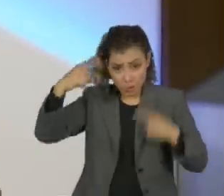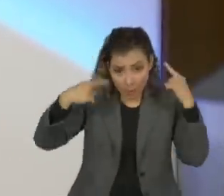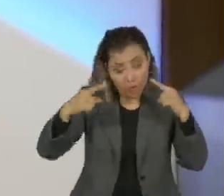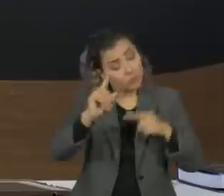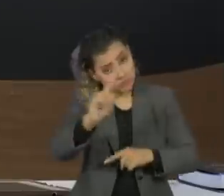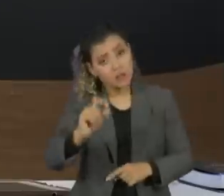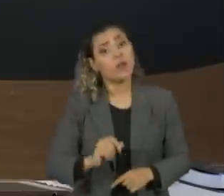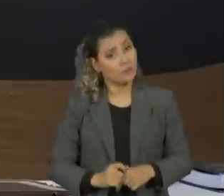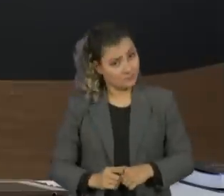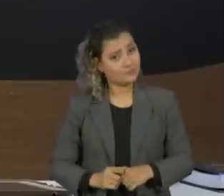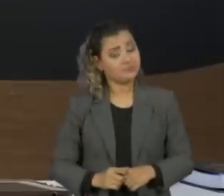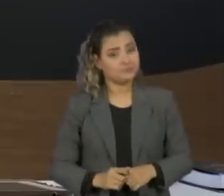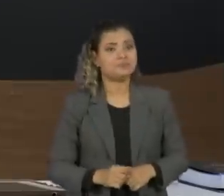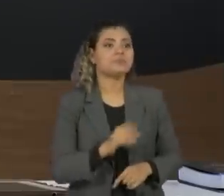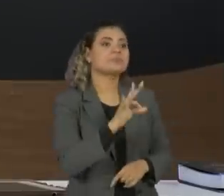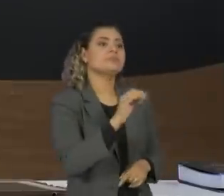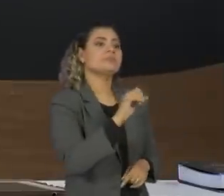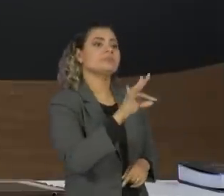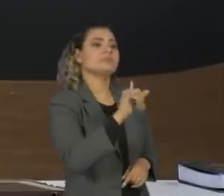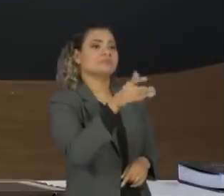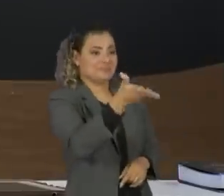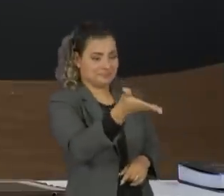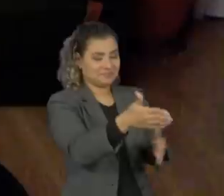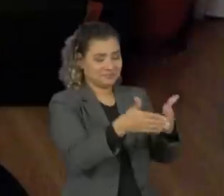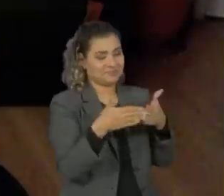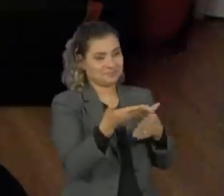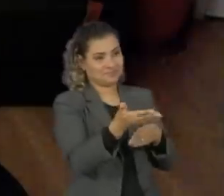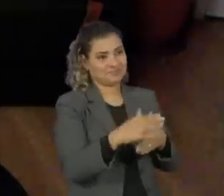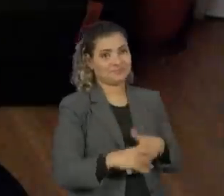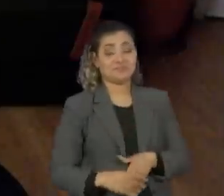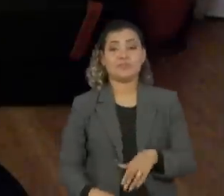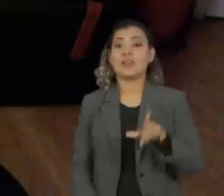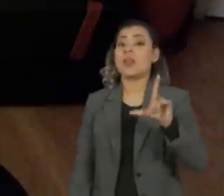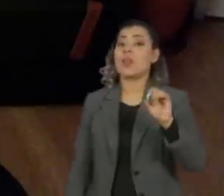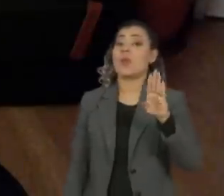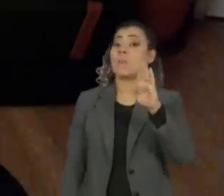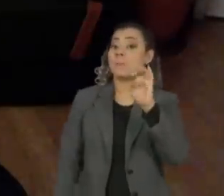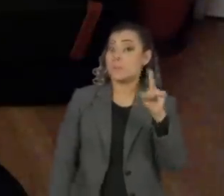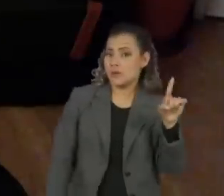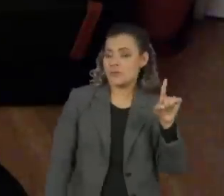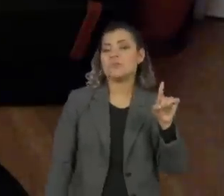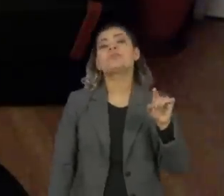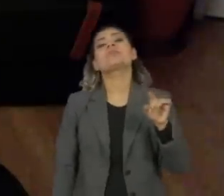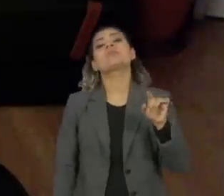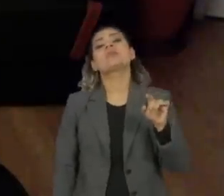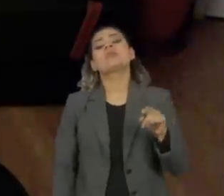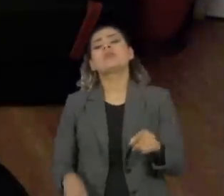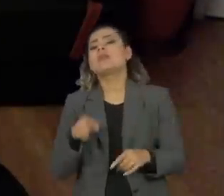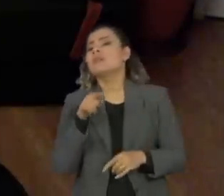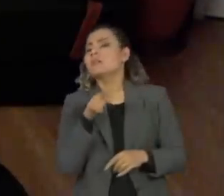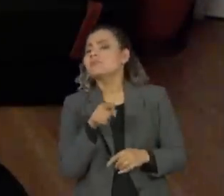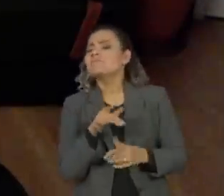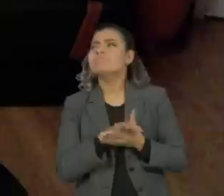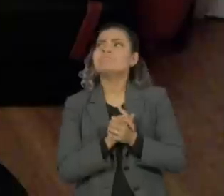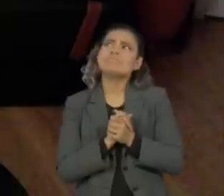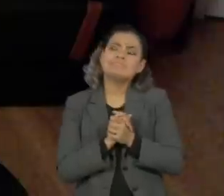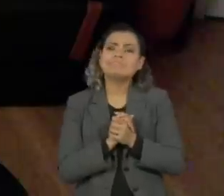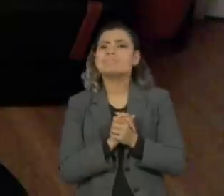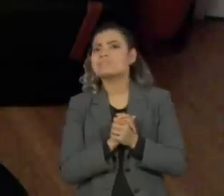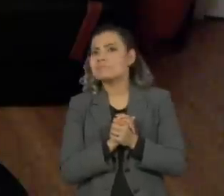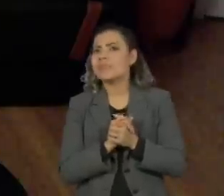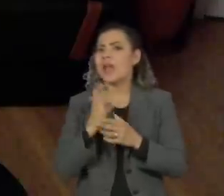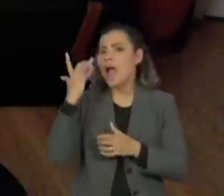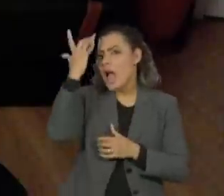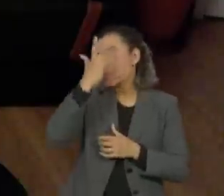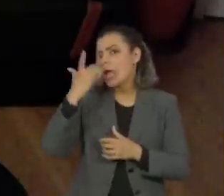A Tati está pedindo a palavra lá, Tati, vai lá. Lobão, se o segundo turno fosse hoje, seria de Haddad ou